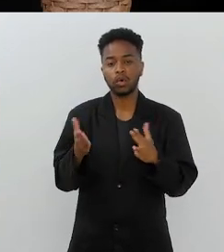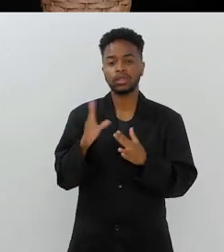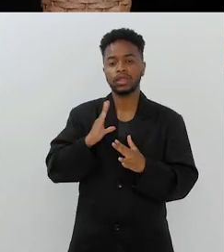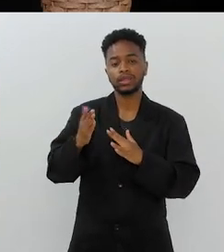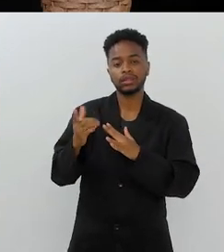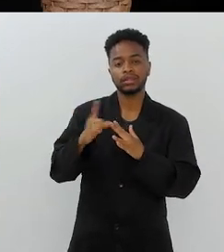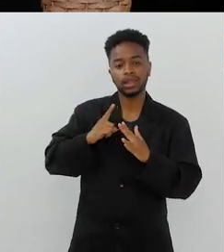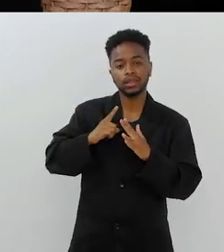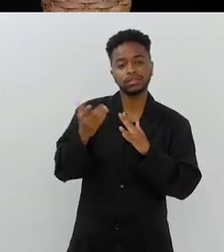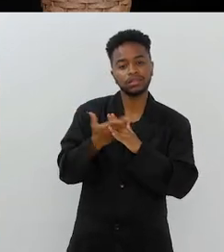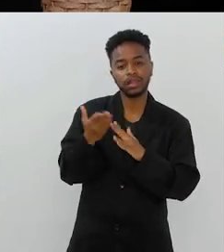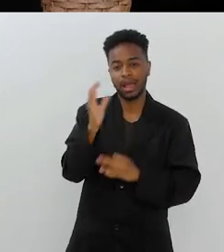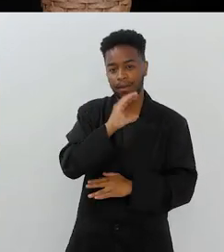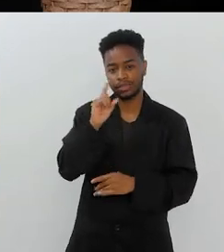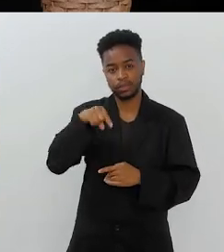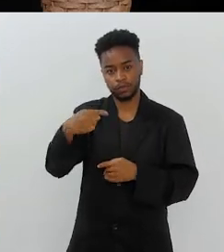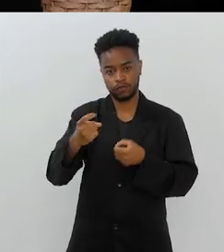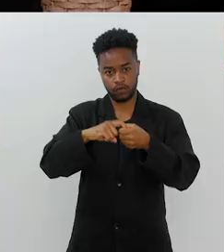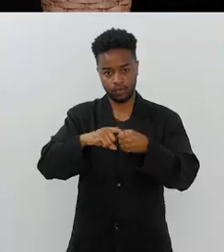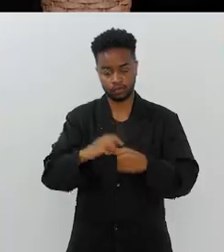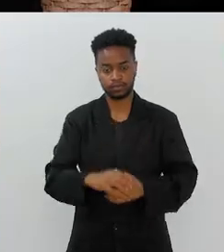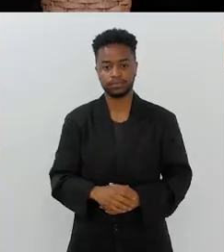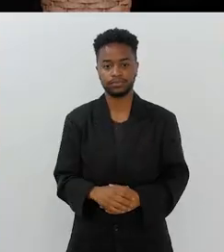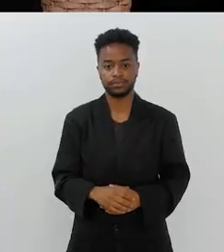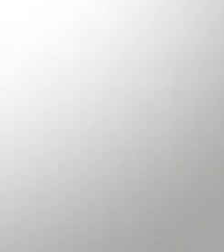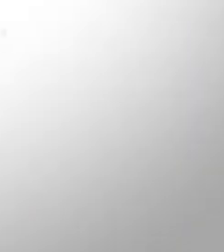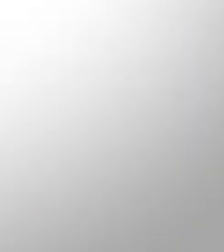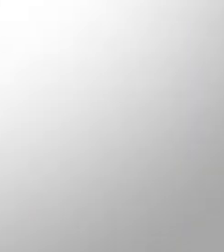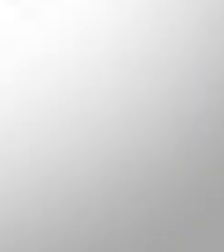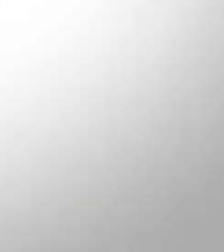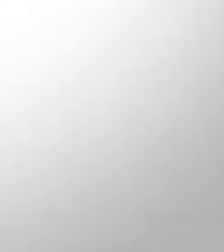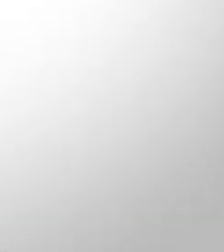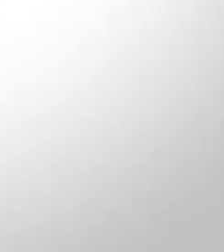Mas nós vamos a um pequeno intervalo e voltamos já.